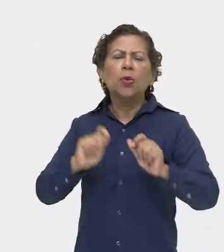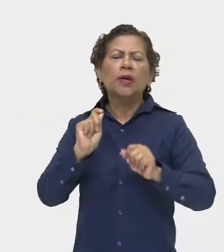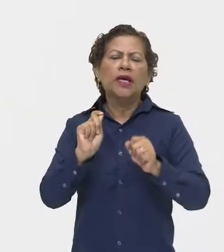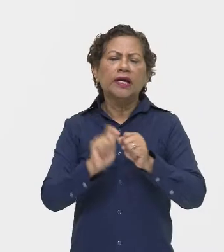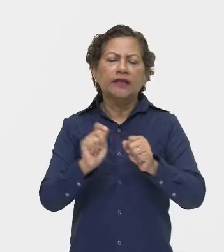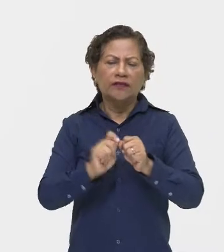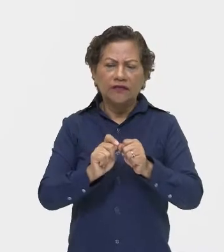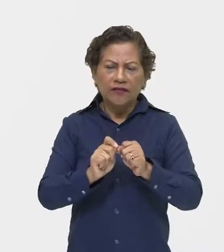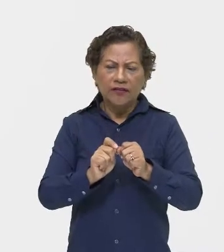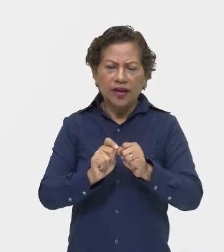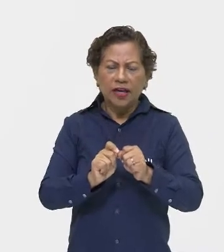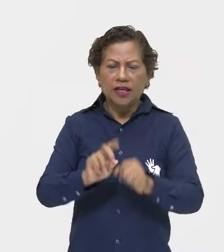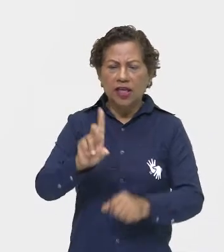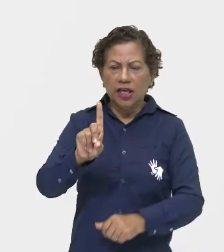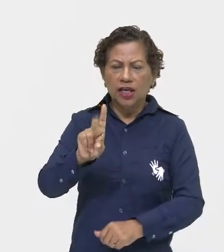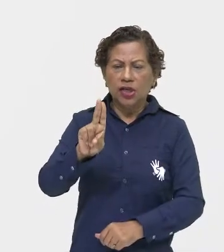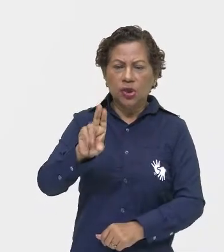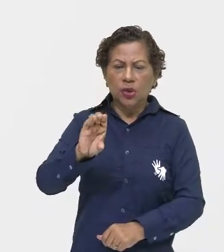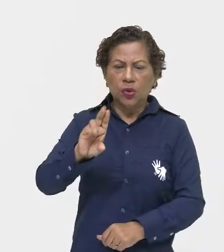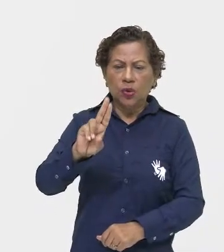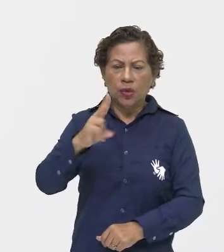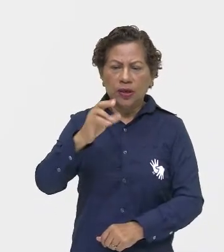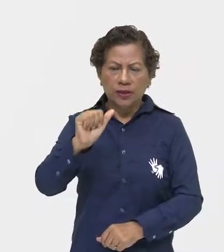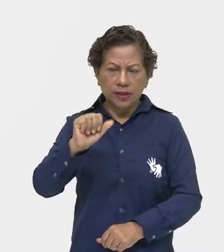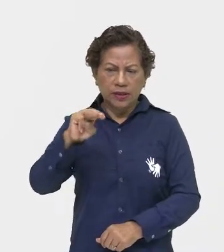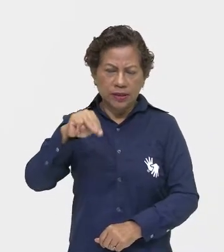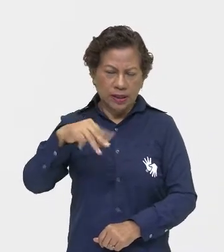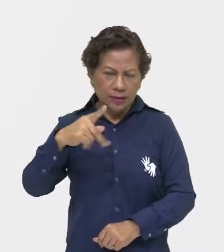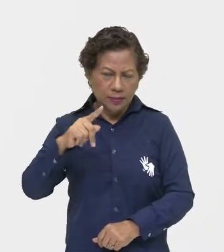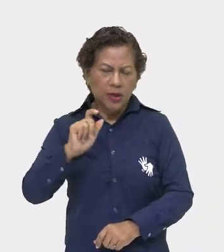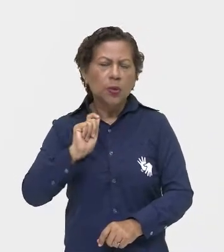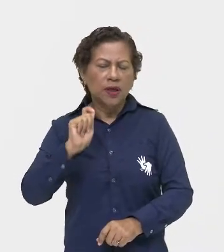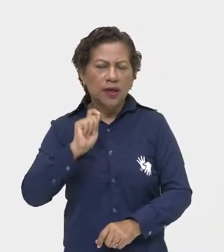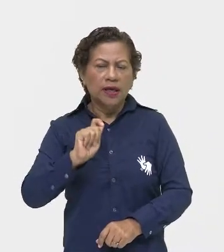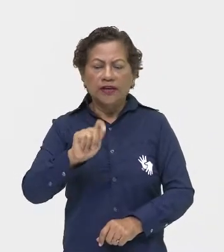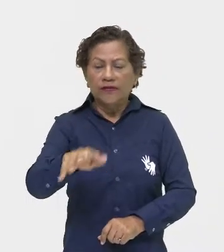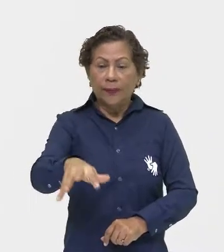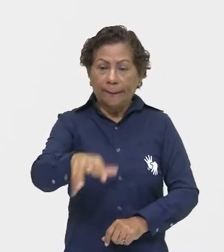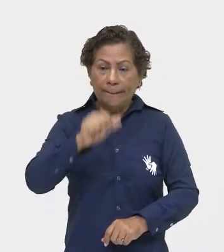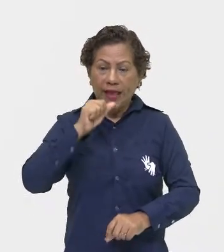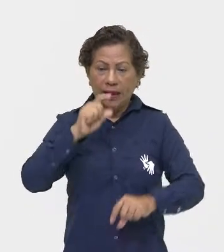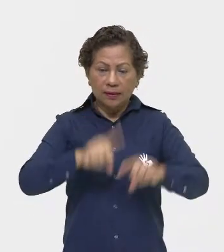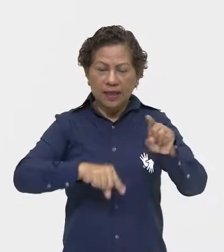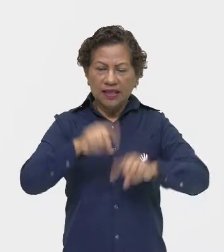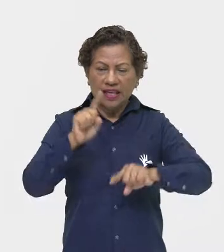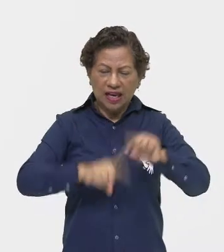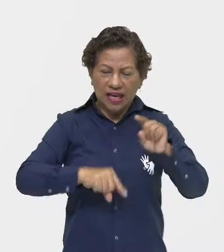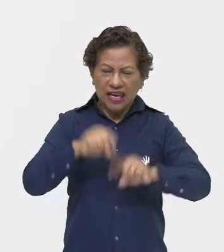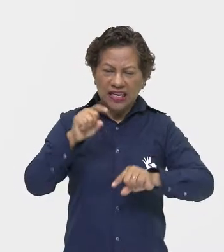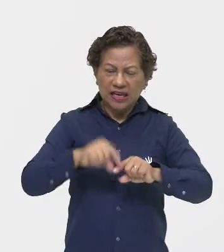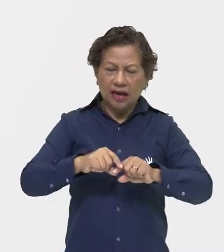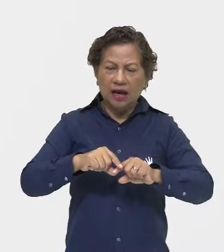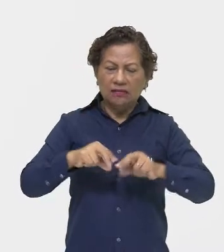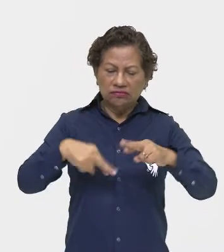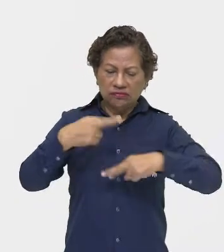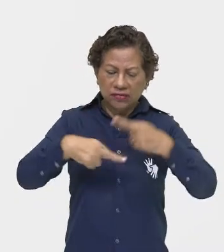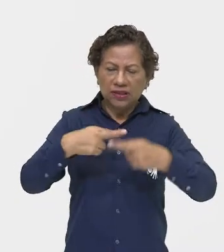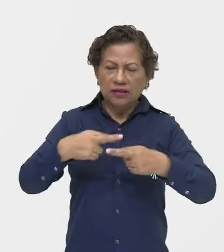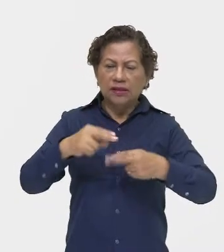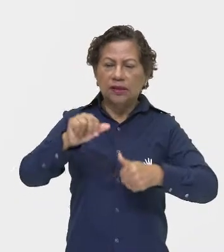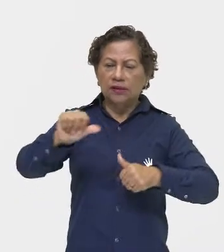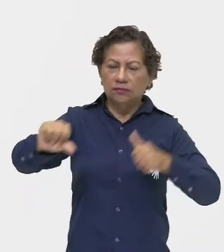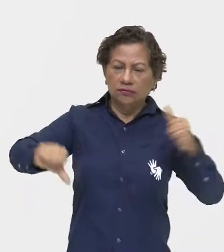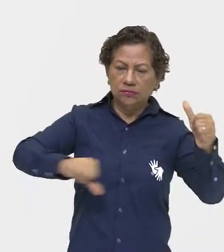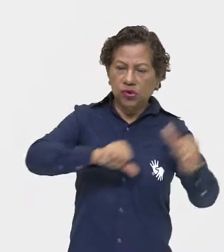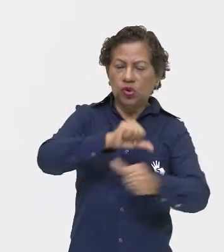pega os objetos que têm uma funcionalidade e transforma em quê? No